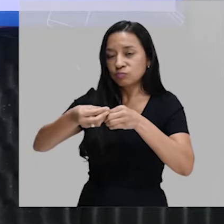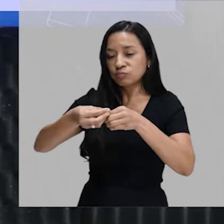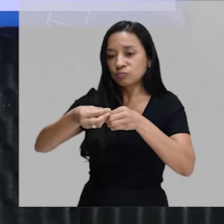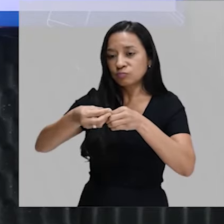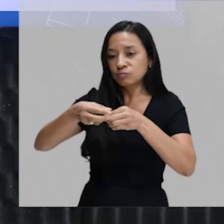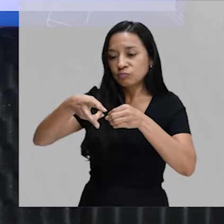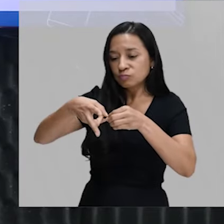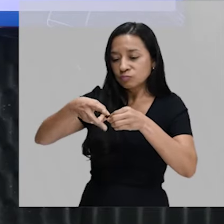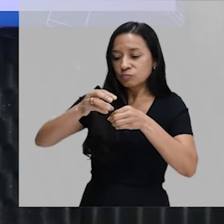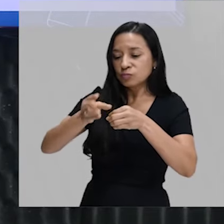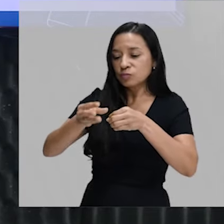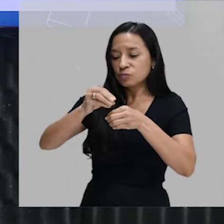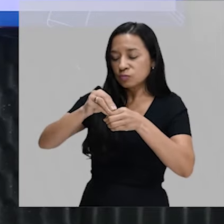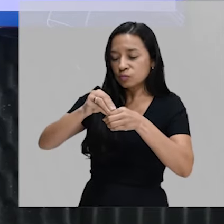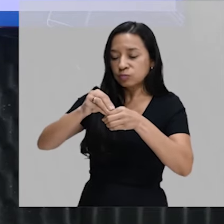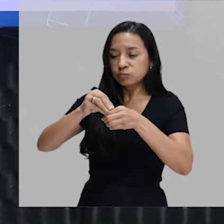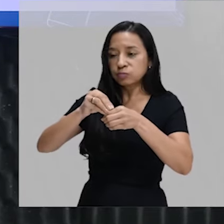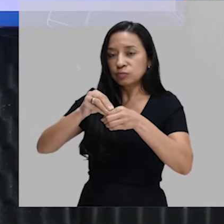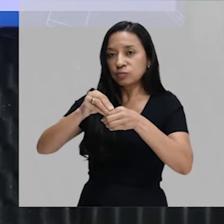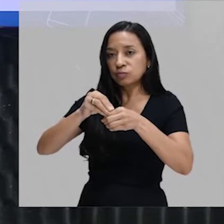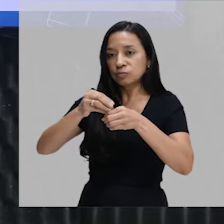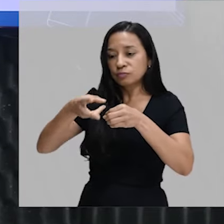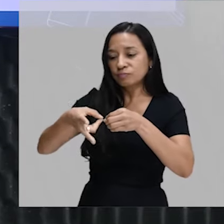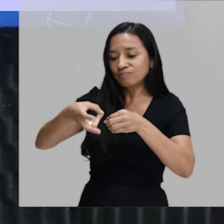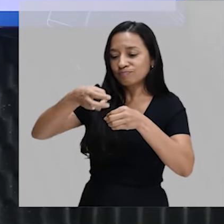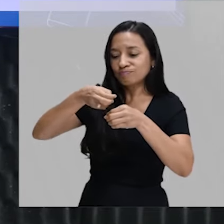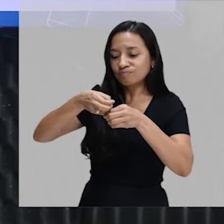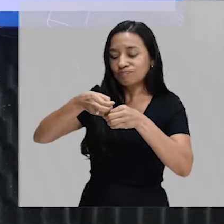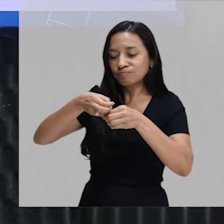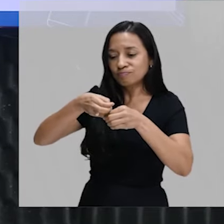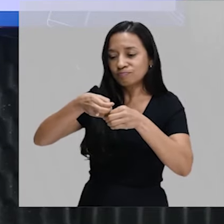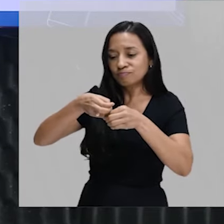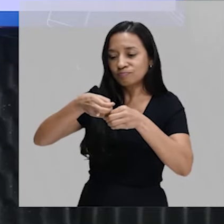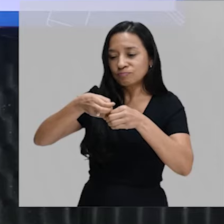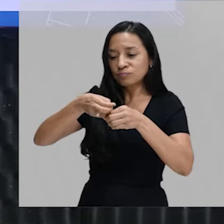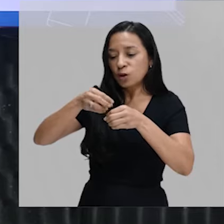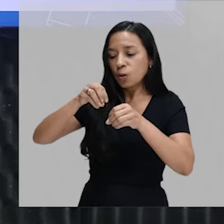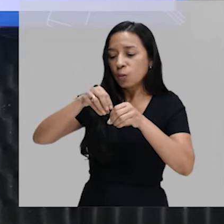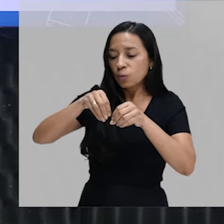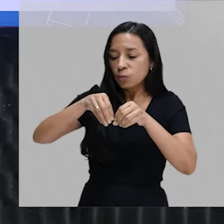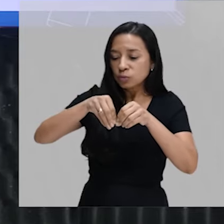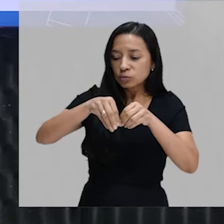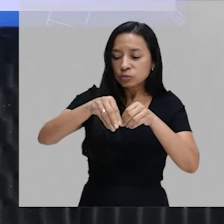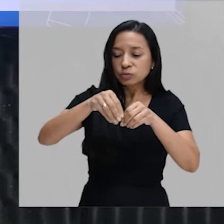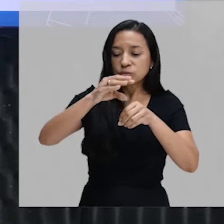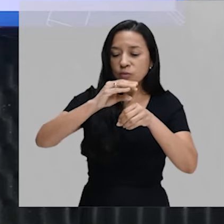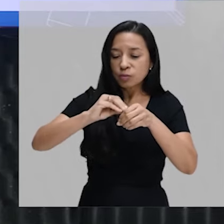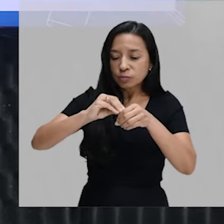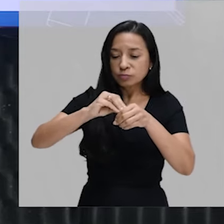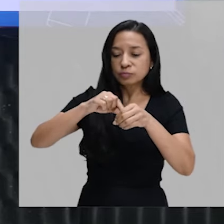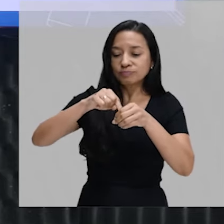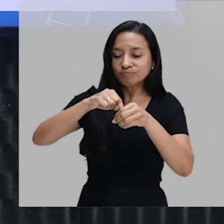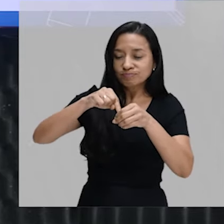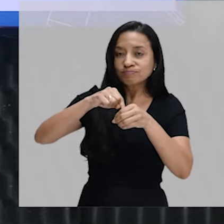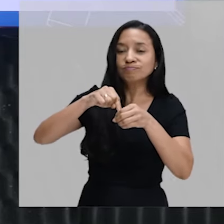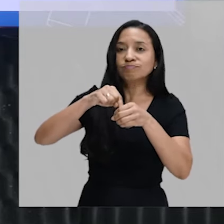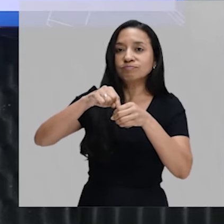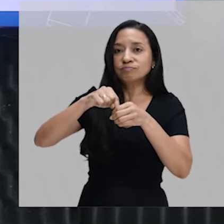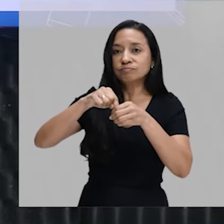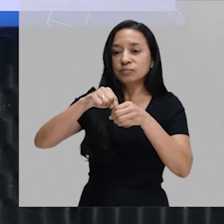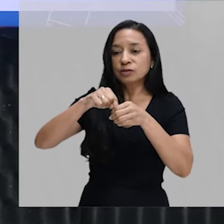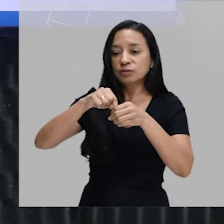que uma célula englobou uma partícula externa. Quando o lisossomo digere partículas da própria